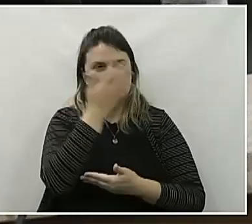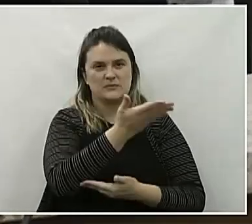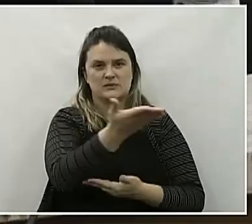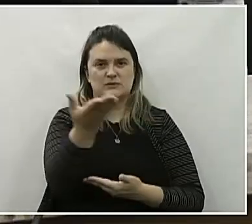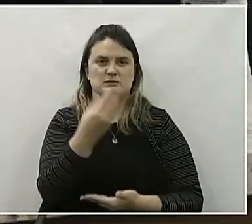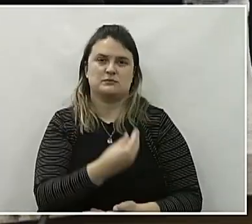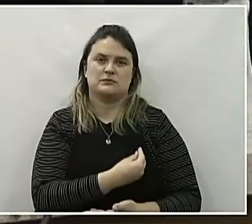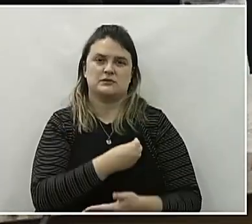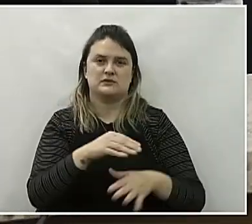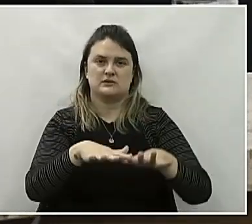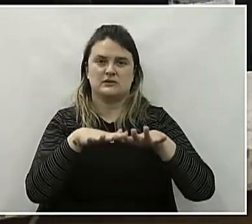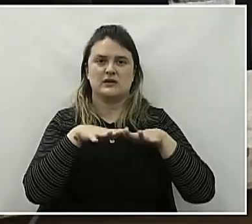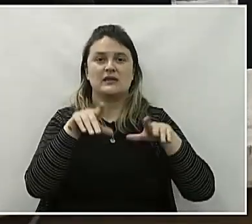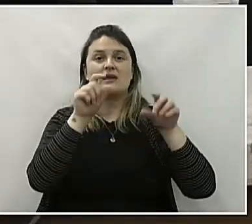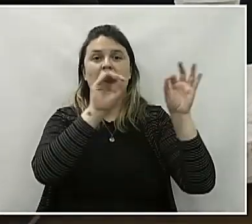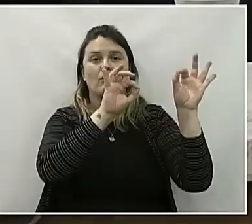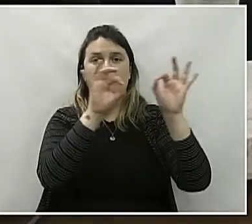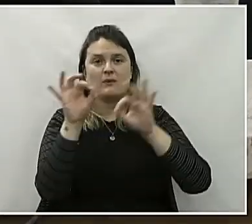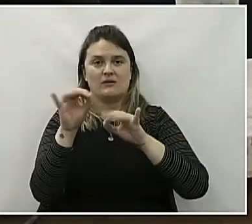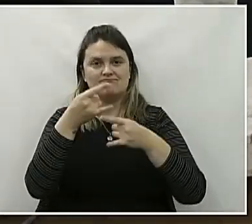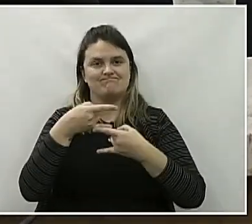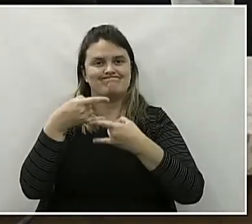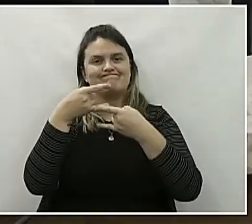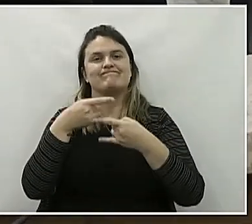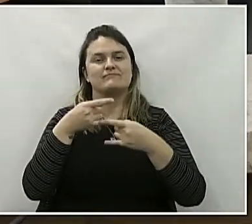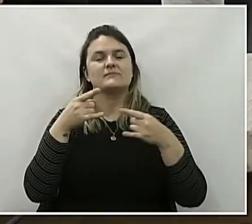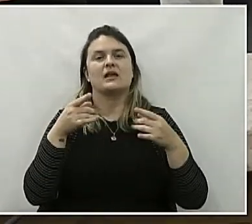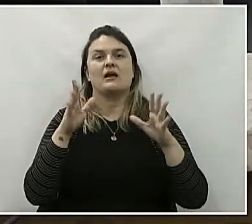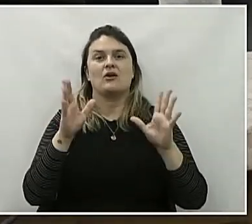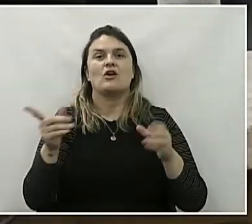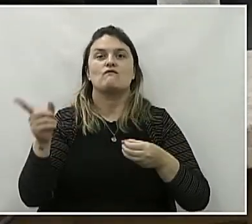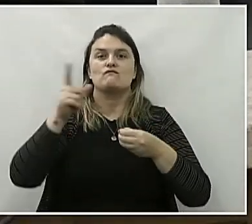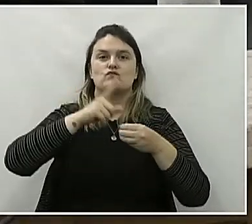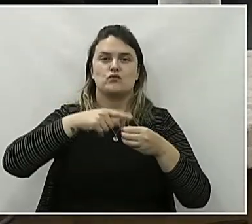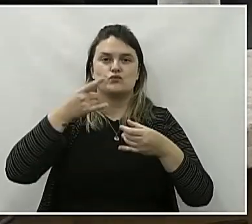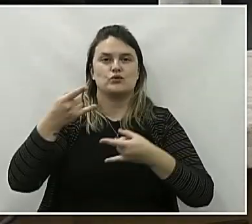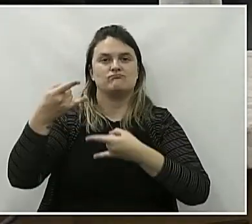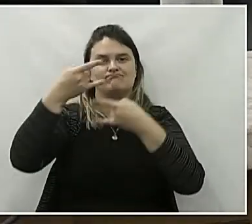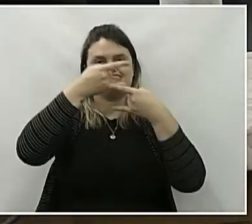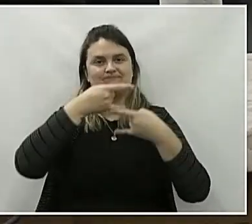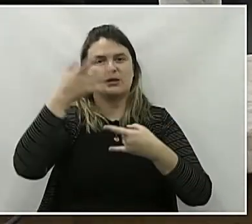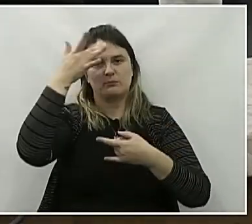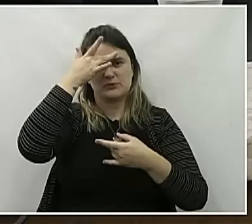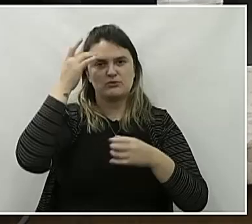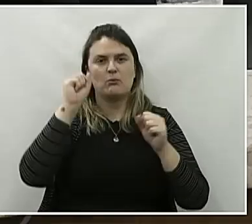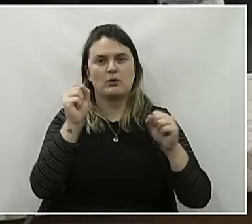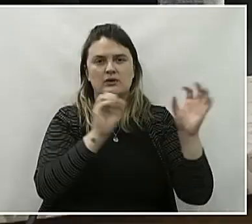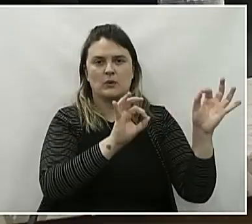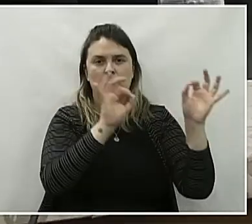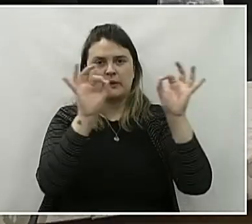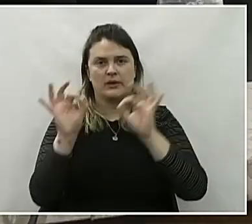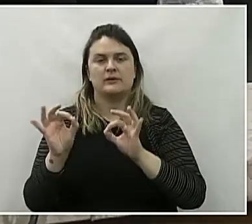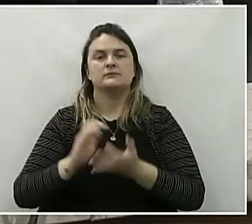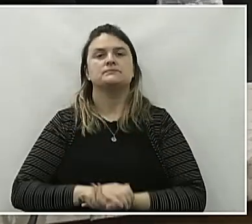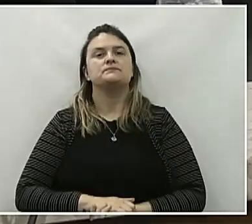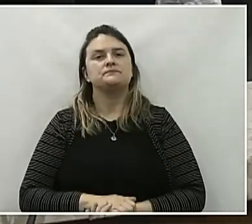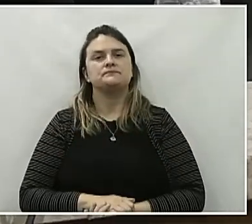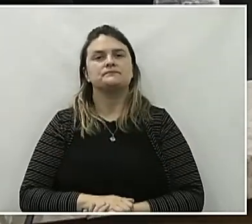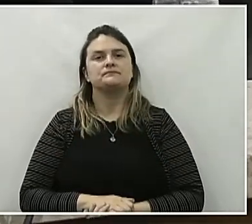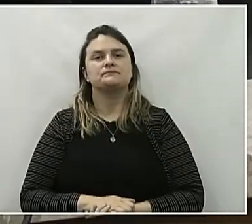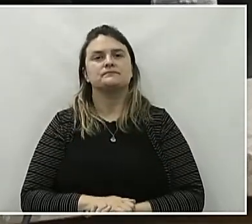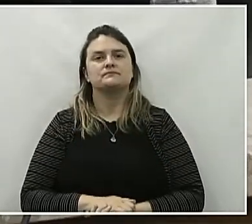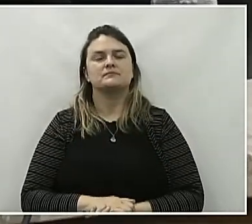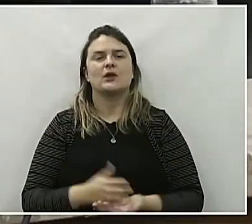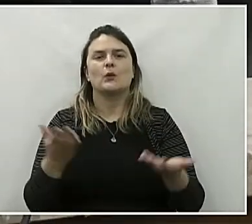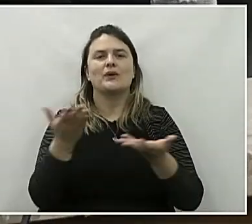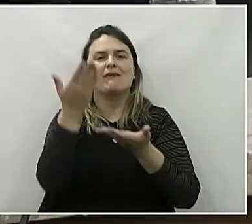todos que estão aqui presentes e a nos acompanha de casa. Finalmente, as transmissões voltaram, as pessoas podem acompanhar. Eu só quero